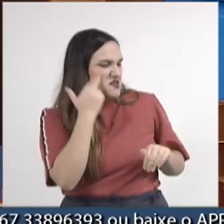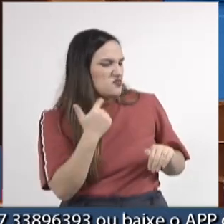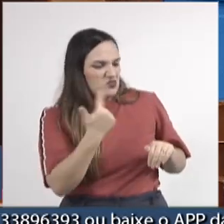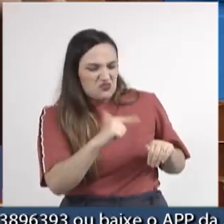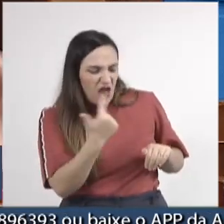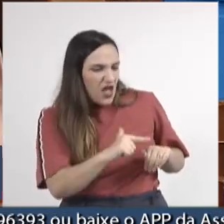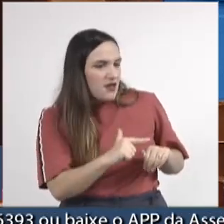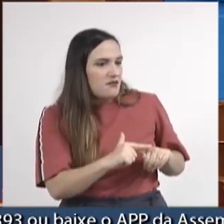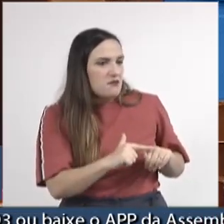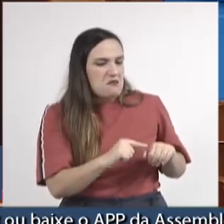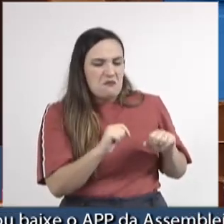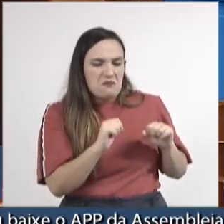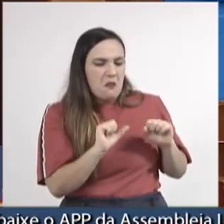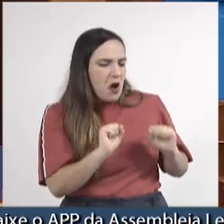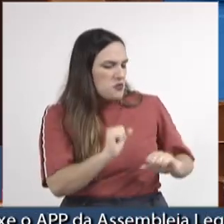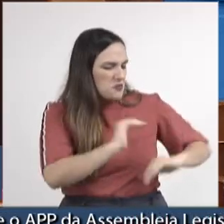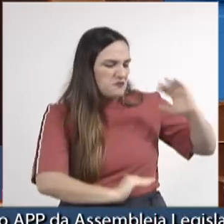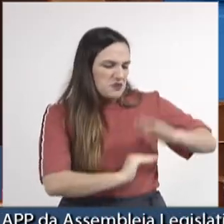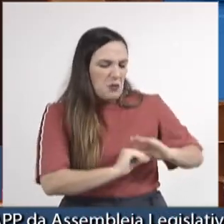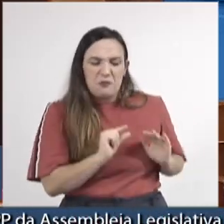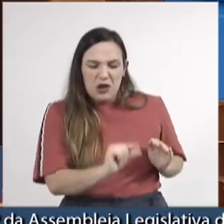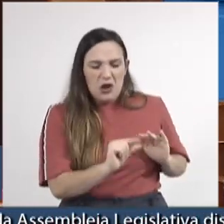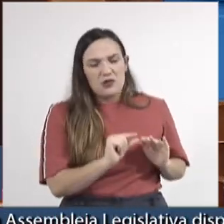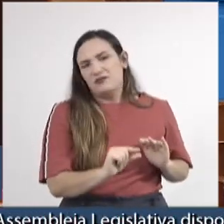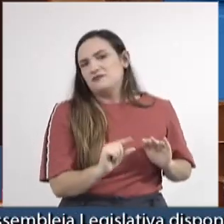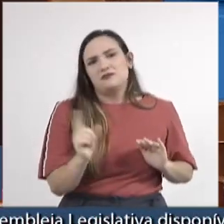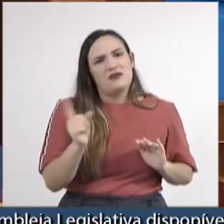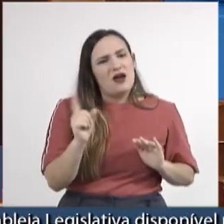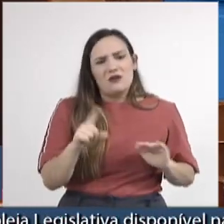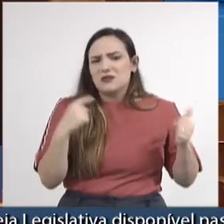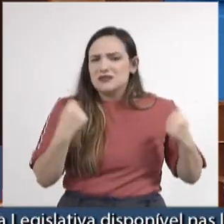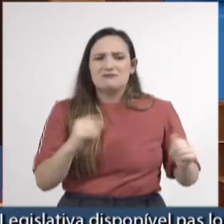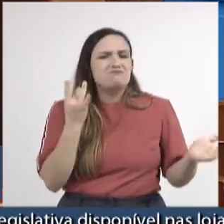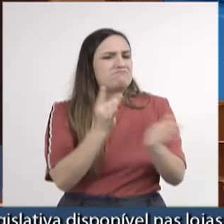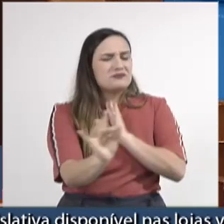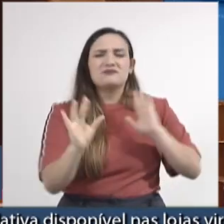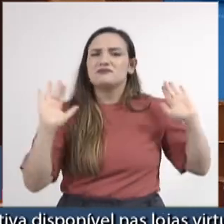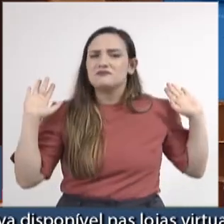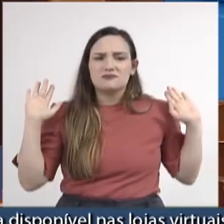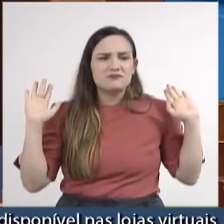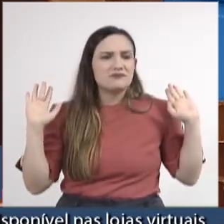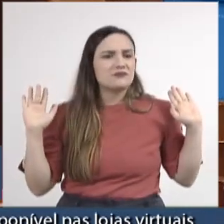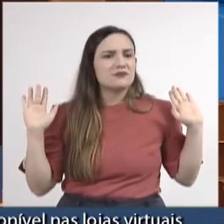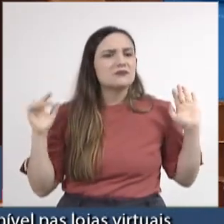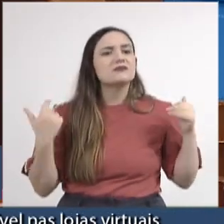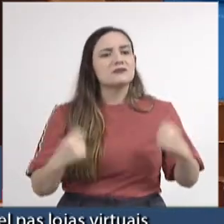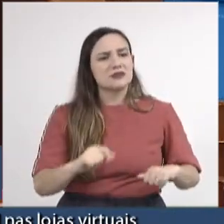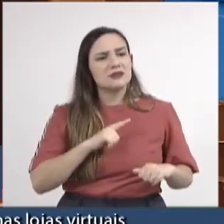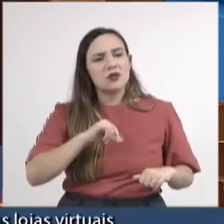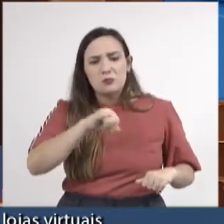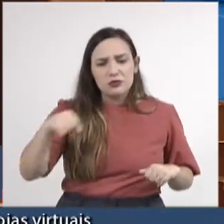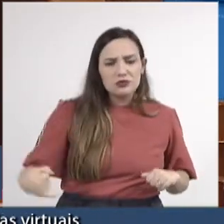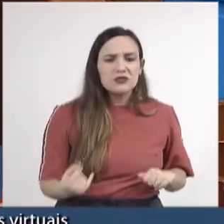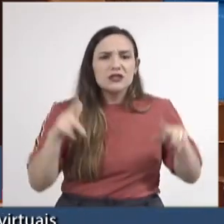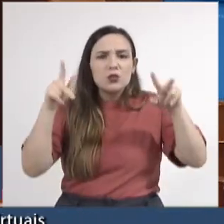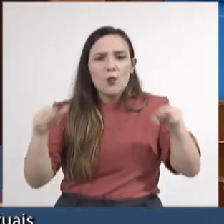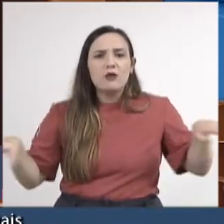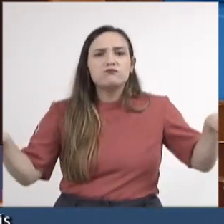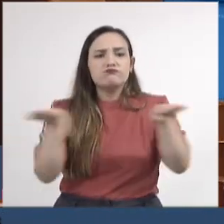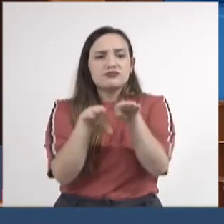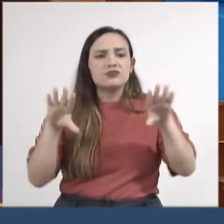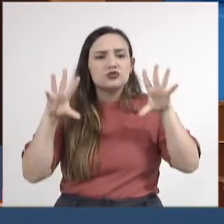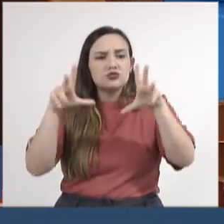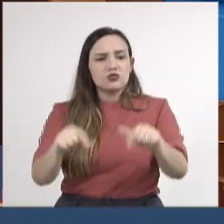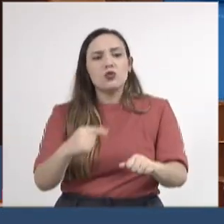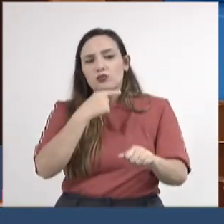profissões que ganham menos. Isso nós temos que banir da sociedade. Tem que ter oportunidades iguais para todos